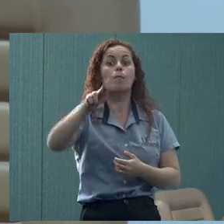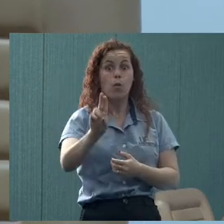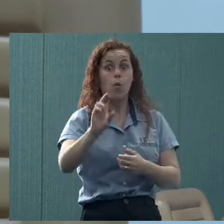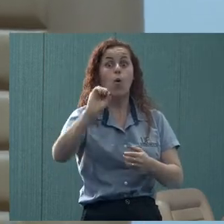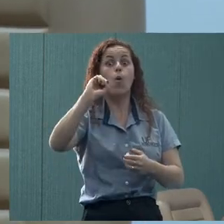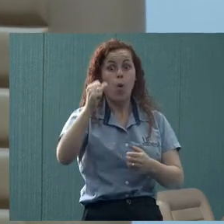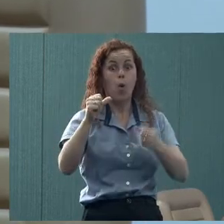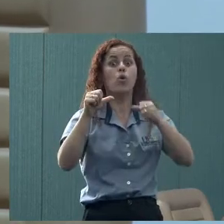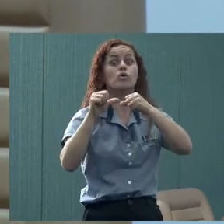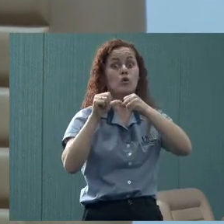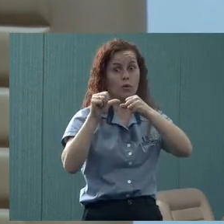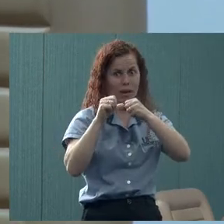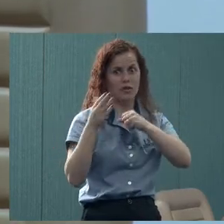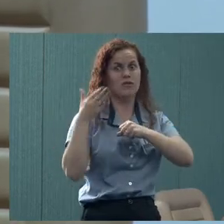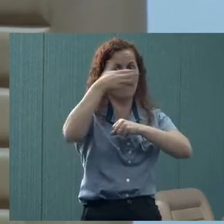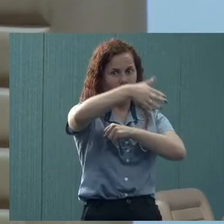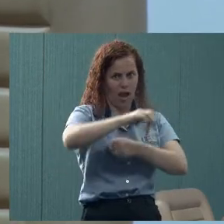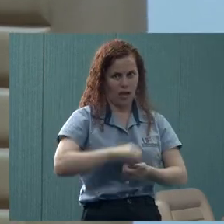ao São João Batista.